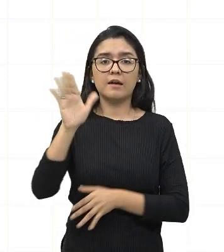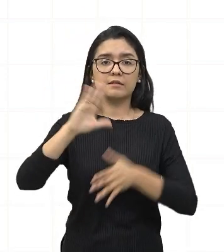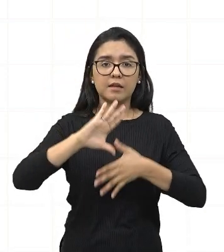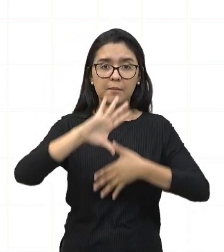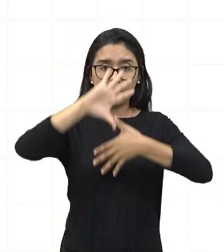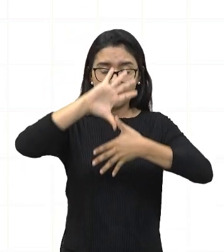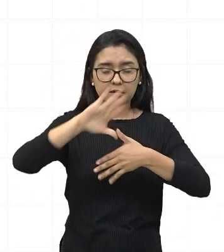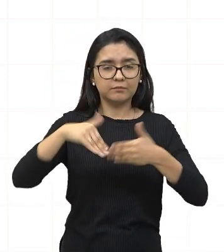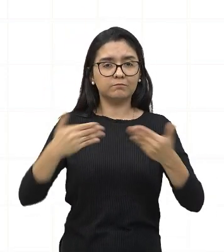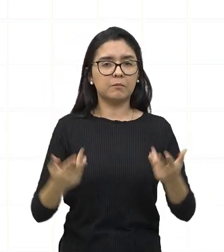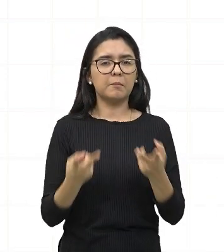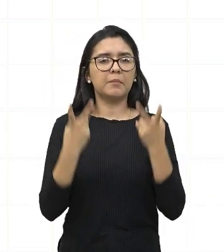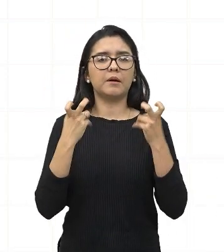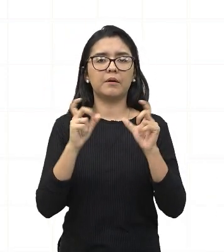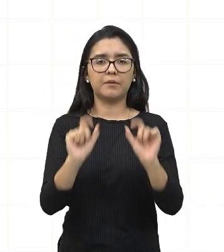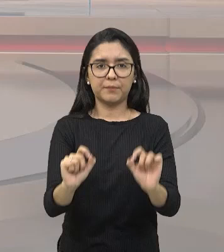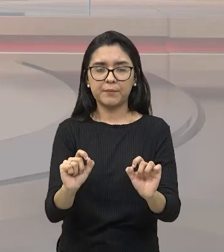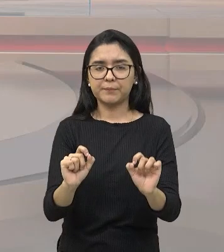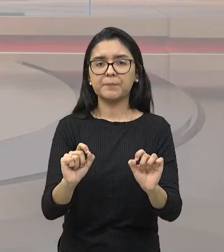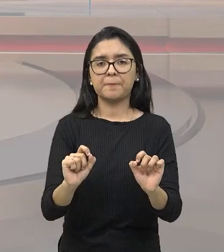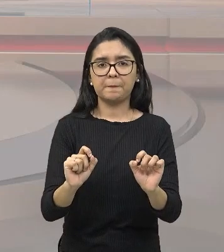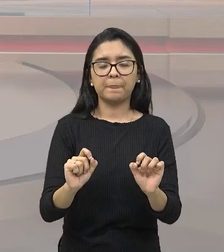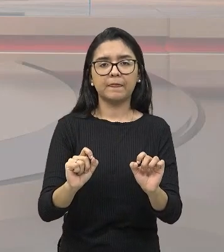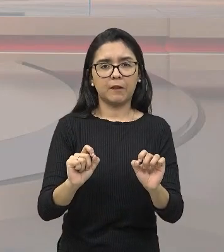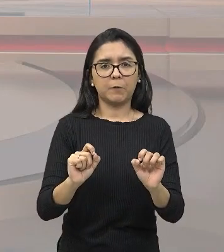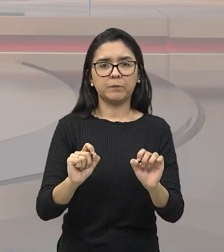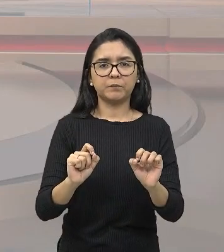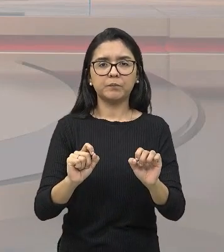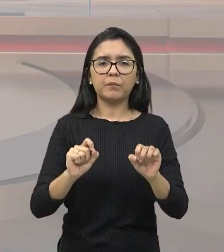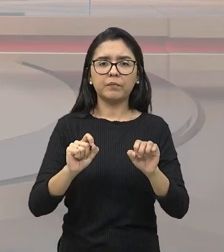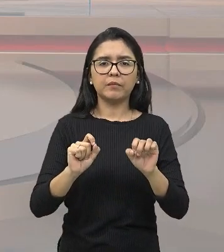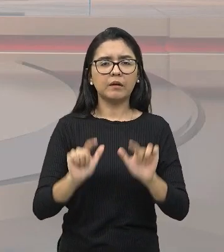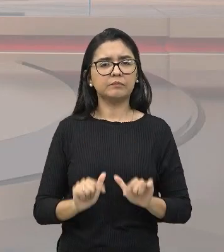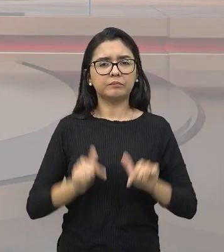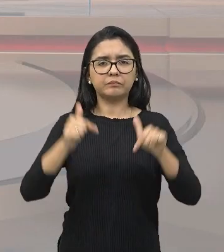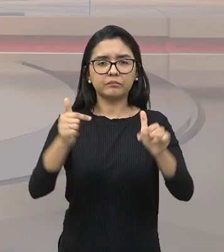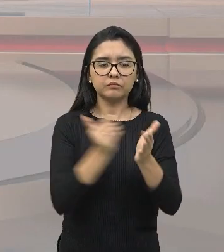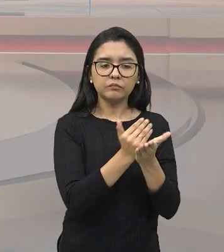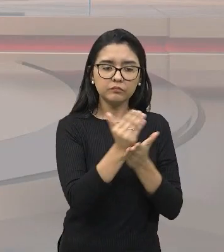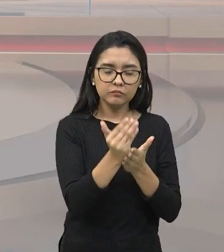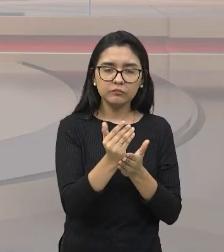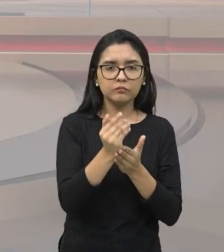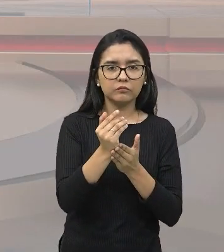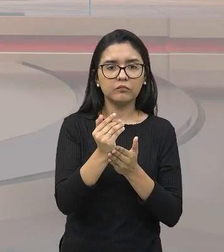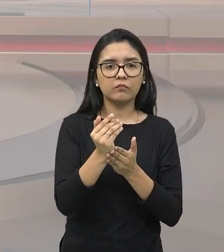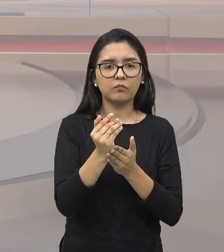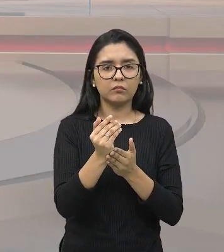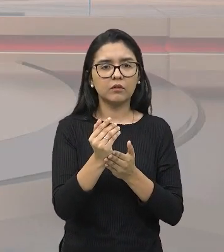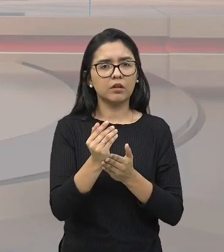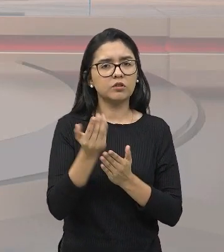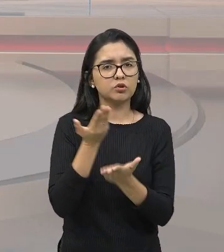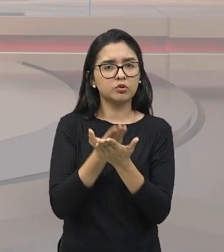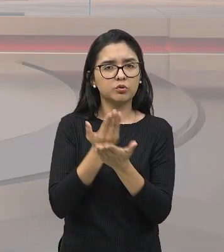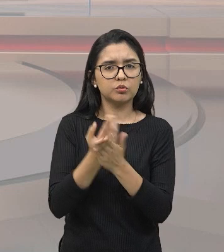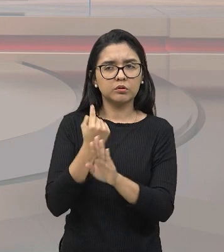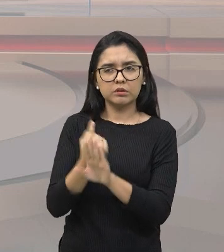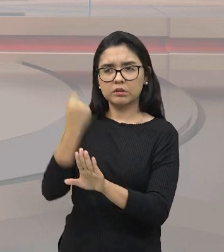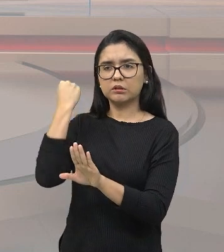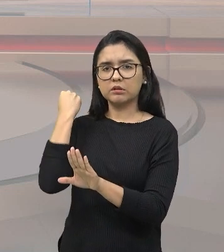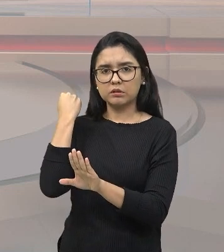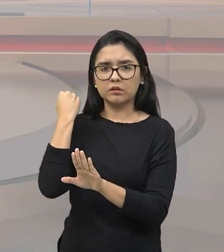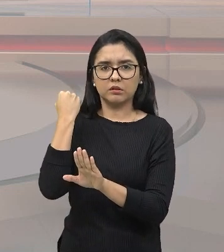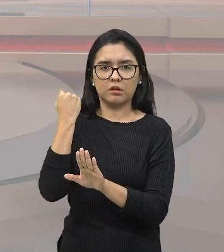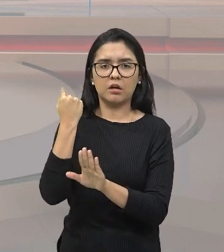Então, você observa que aquele movimento inicial que a gente viu lá no começo do nosso componente curricular